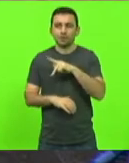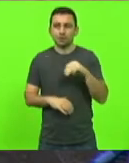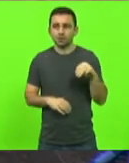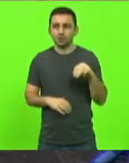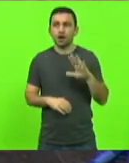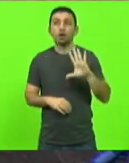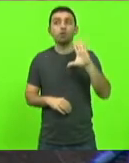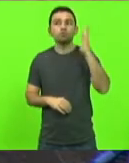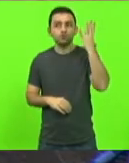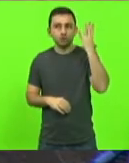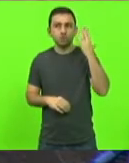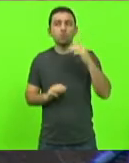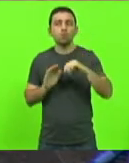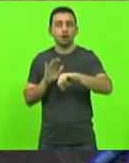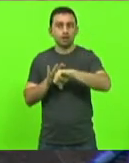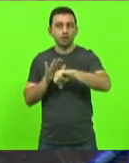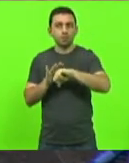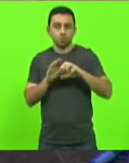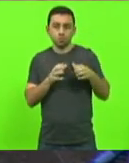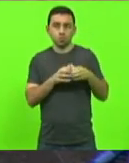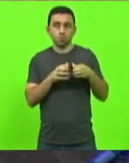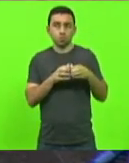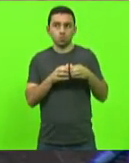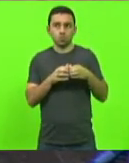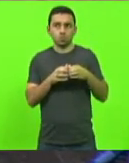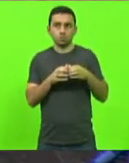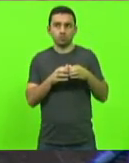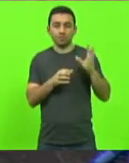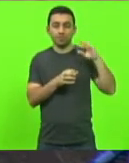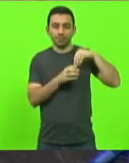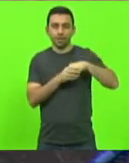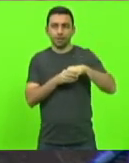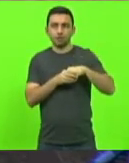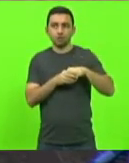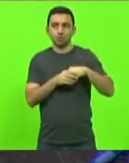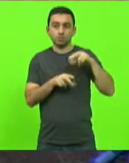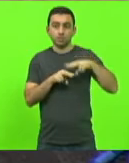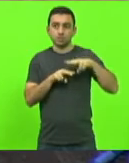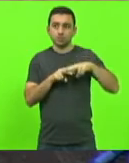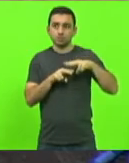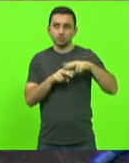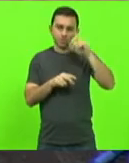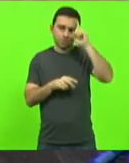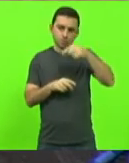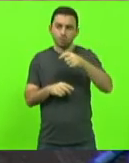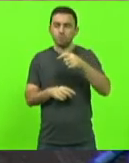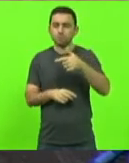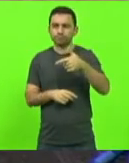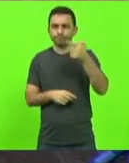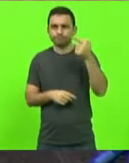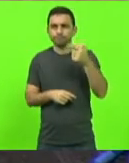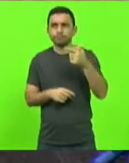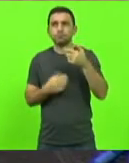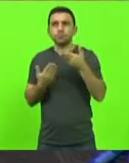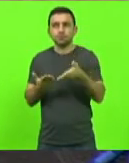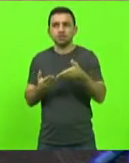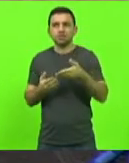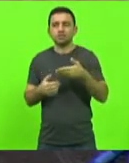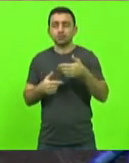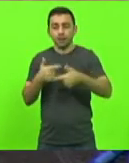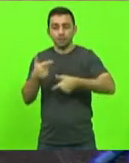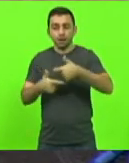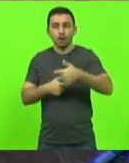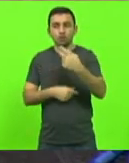demanda de uma facção criminosa de dentro de um presídio, morreu em decorrência do trabalho que ele exercia, da